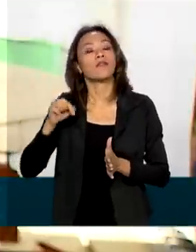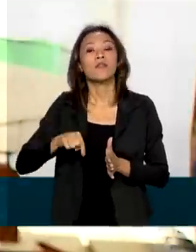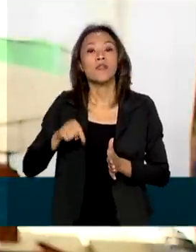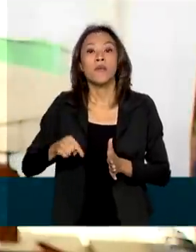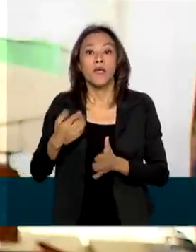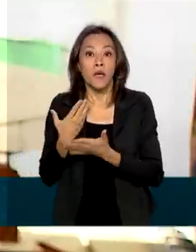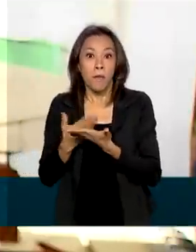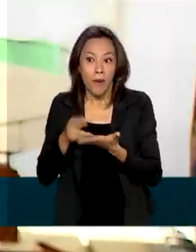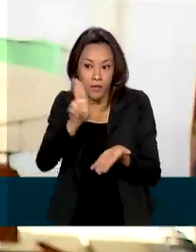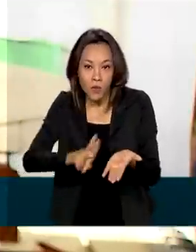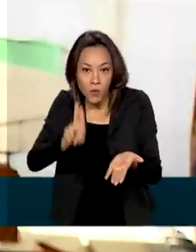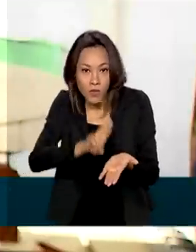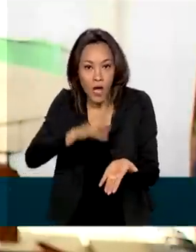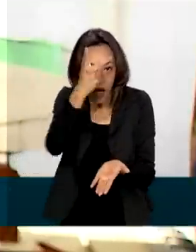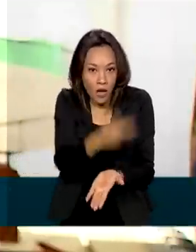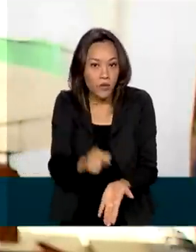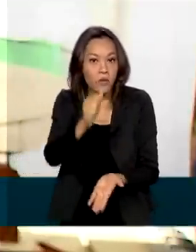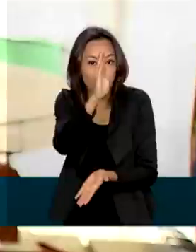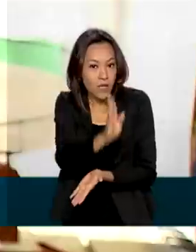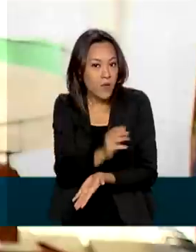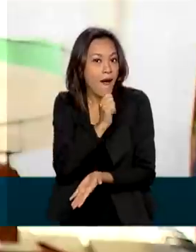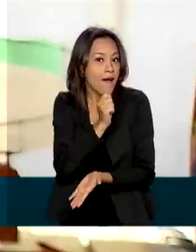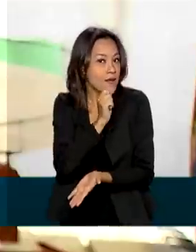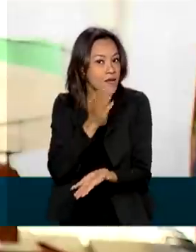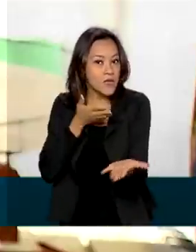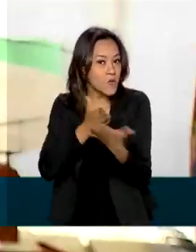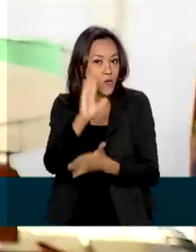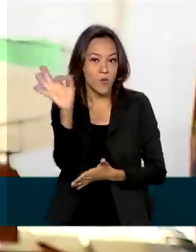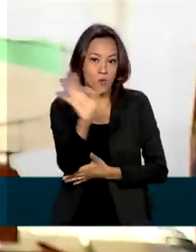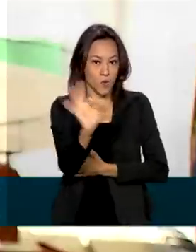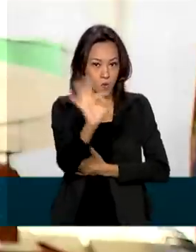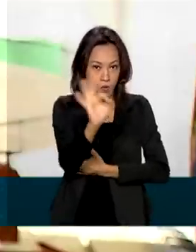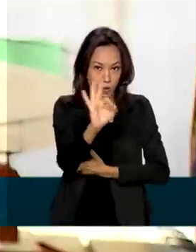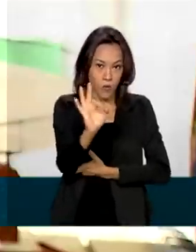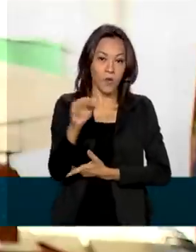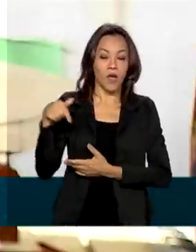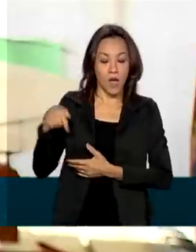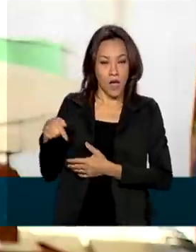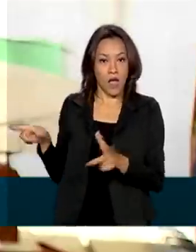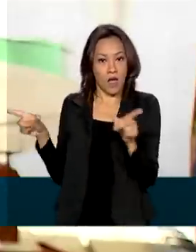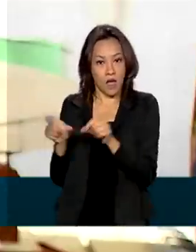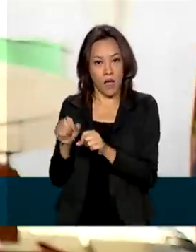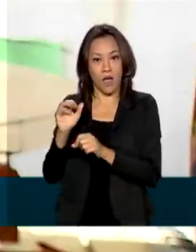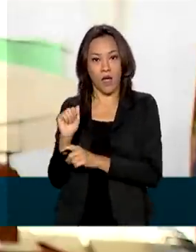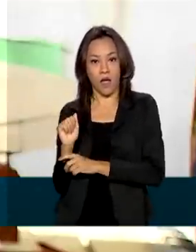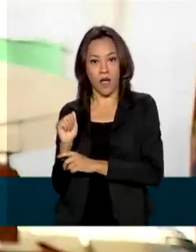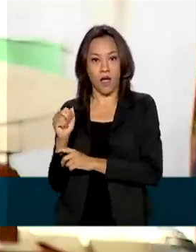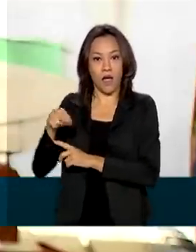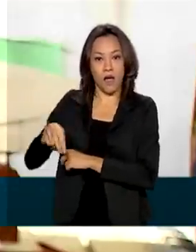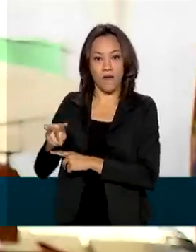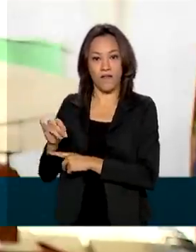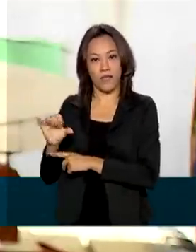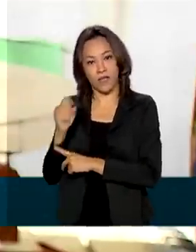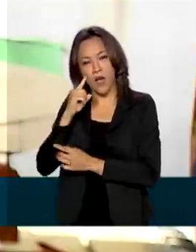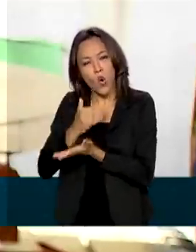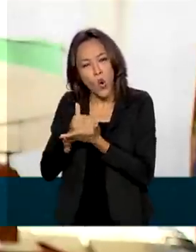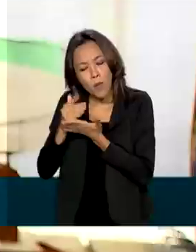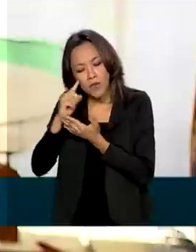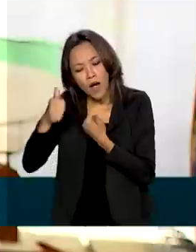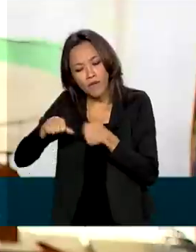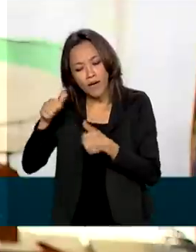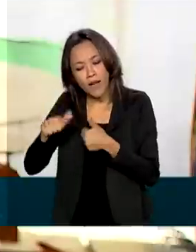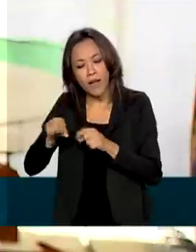humanos no Brasil ainda não foi aprovado. Em nota, a Anvisa informou que iniciou a análise, mas identificou a